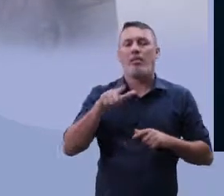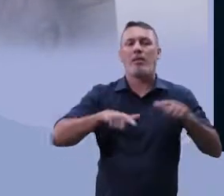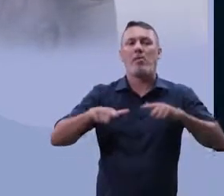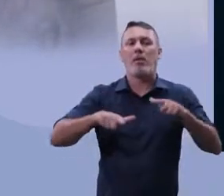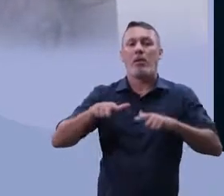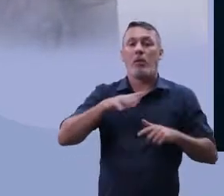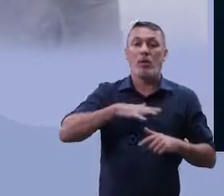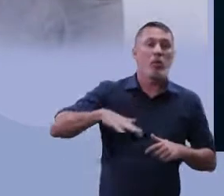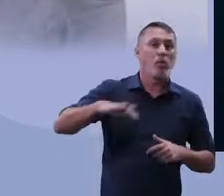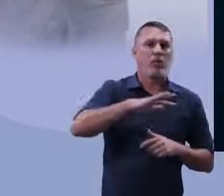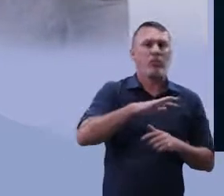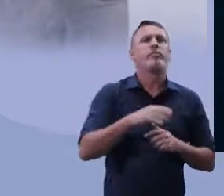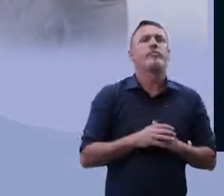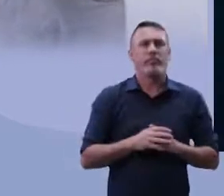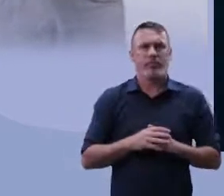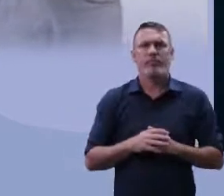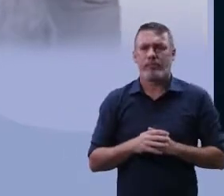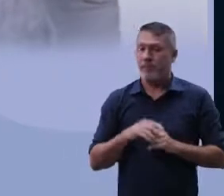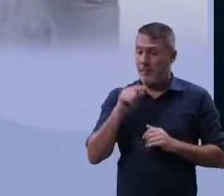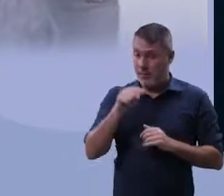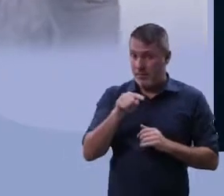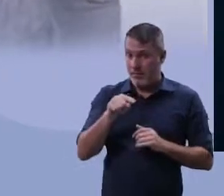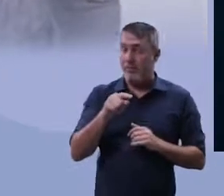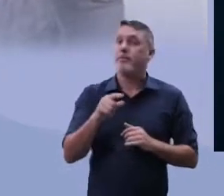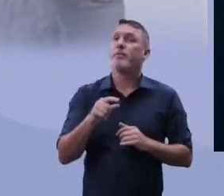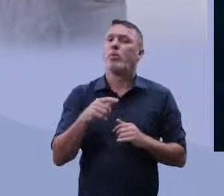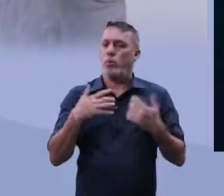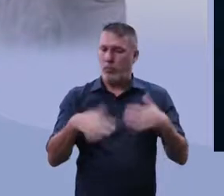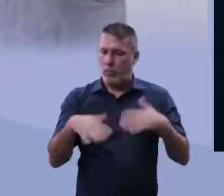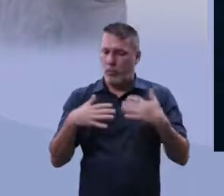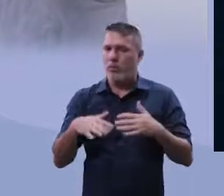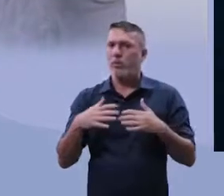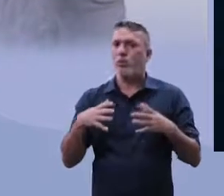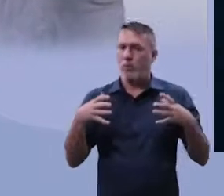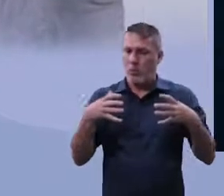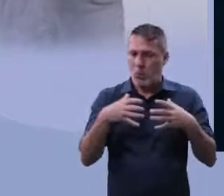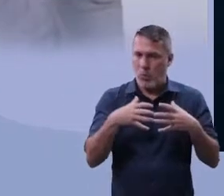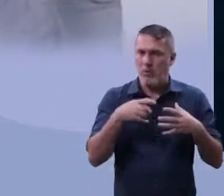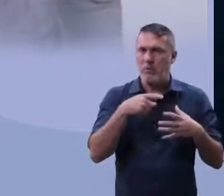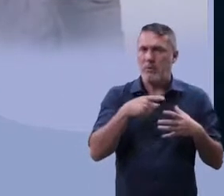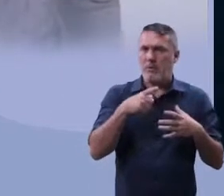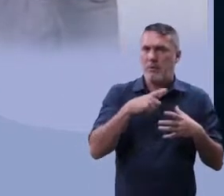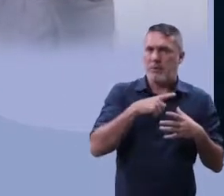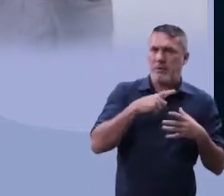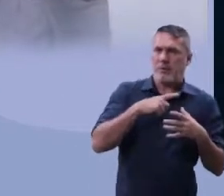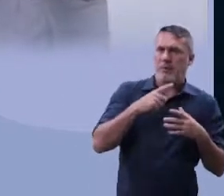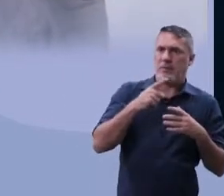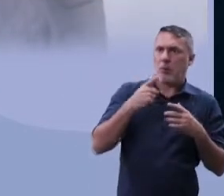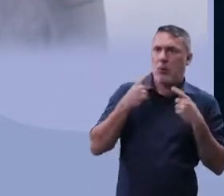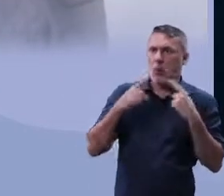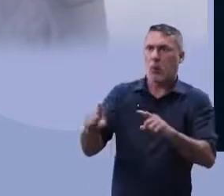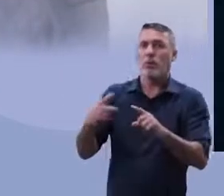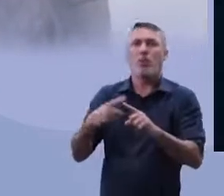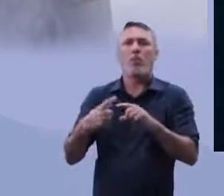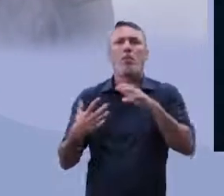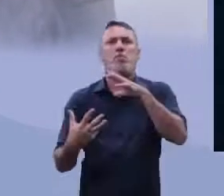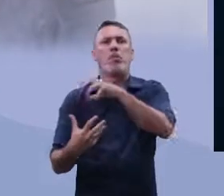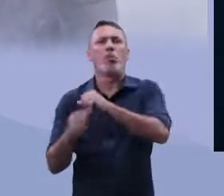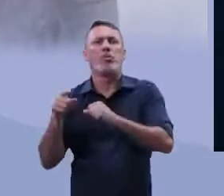mais uma vez, o terrorismo, até um dado momento, ainda, num contexto de um mundo não globalizado,